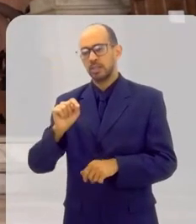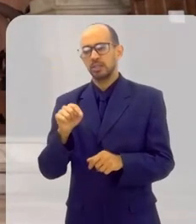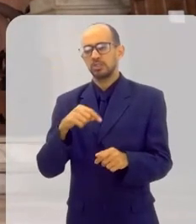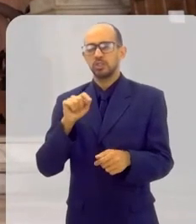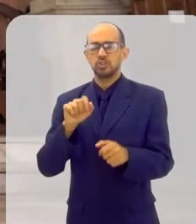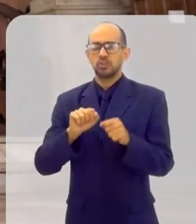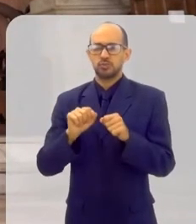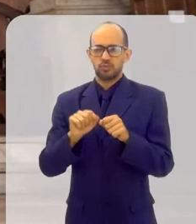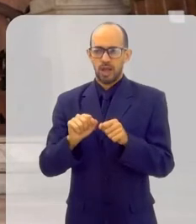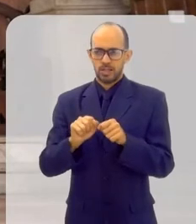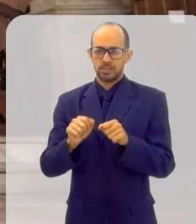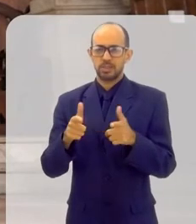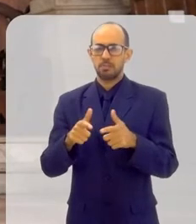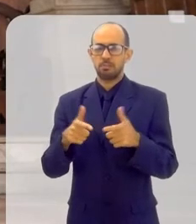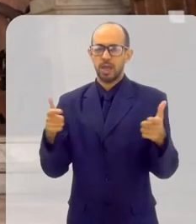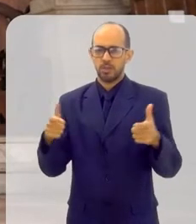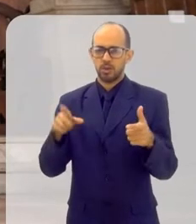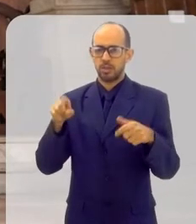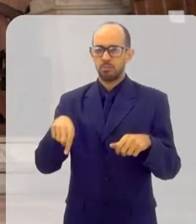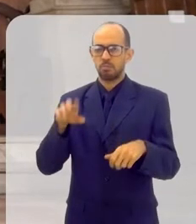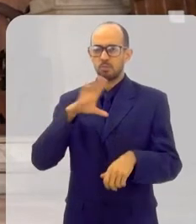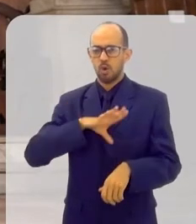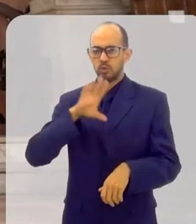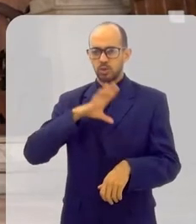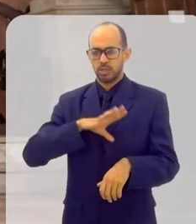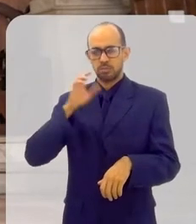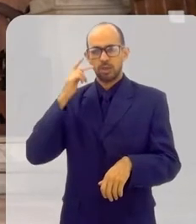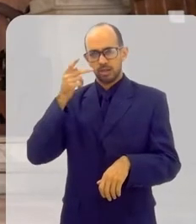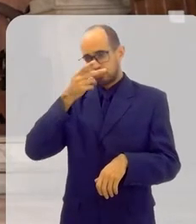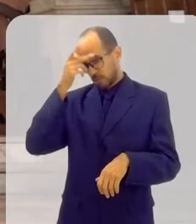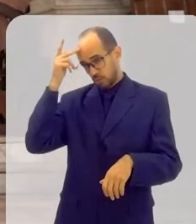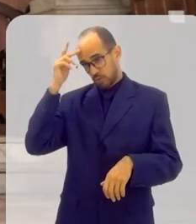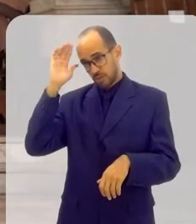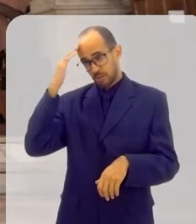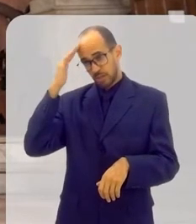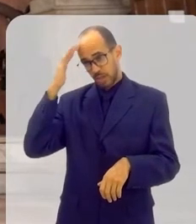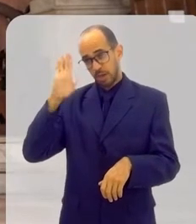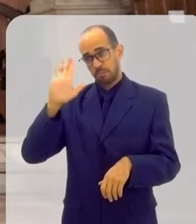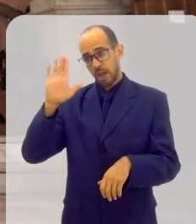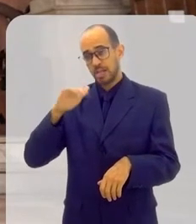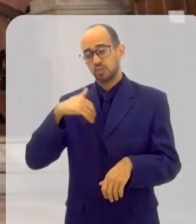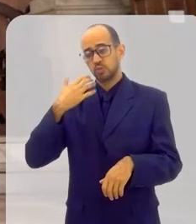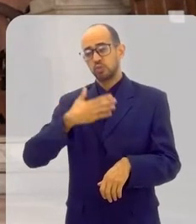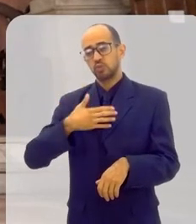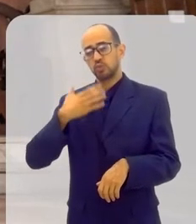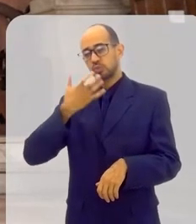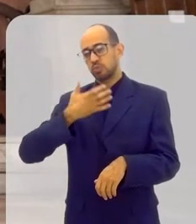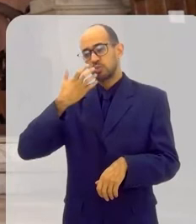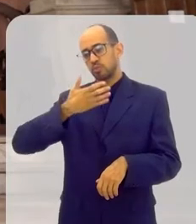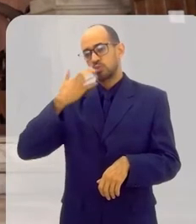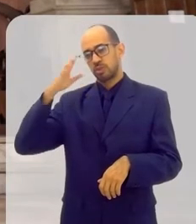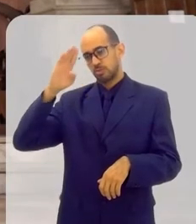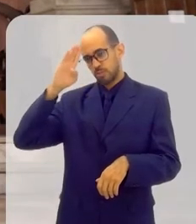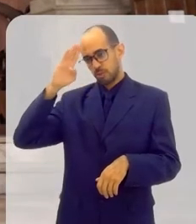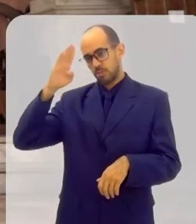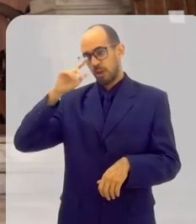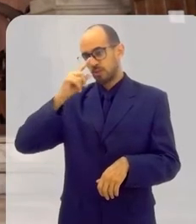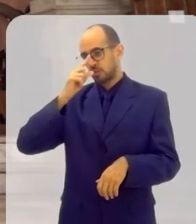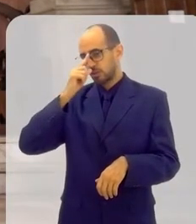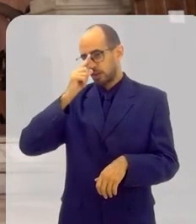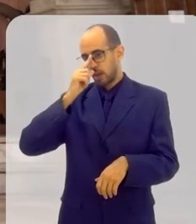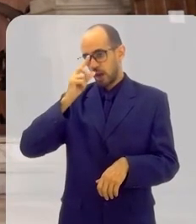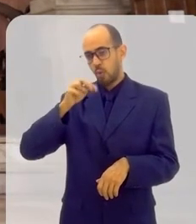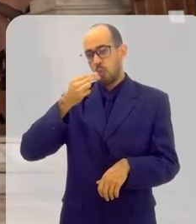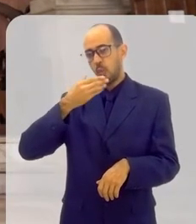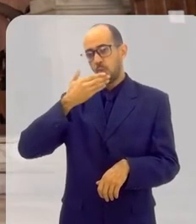aqui a gente faz assim, a gente já faz a maior parte da missa em português, para as pessoas entenderem, mas os cantos tradicionais cantamos em